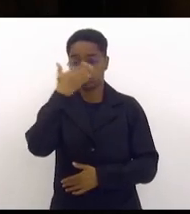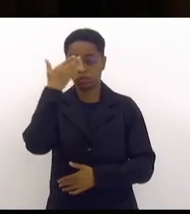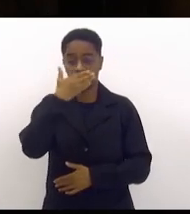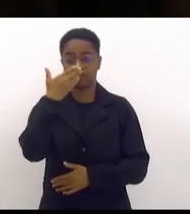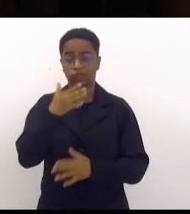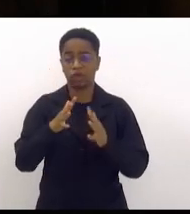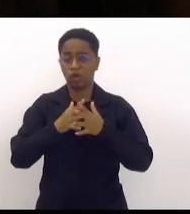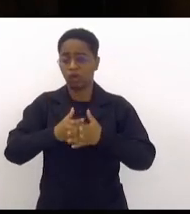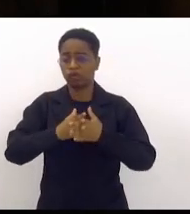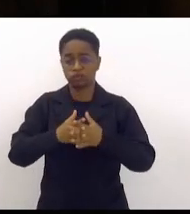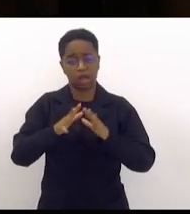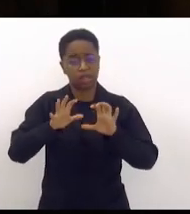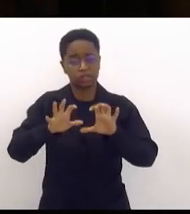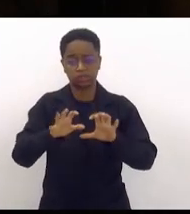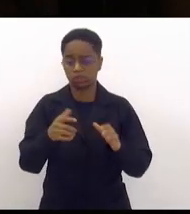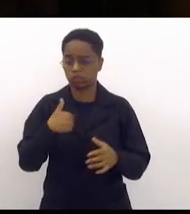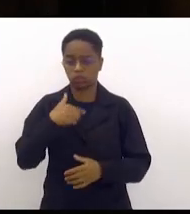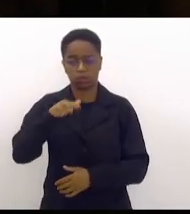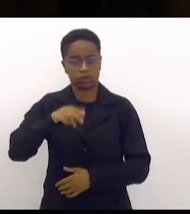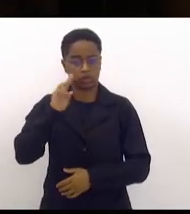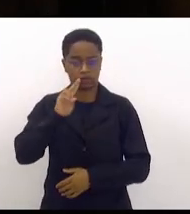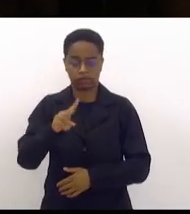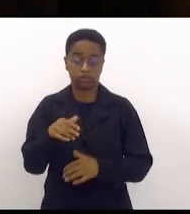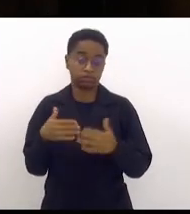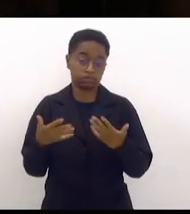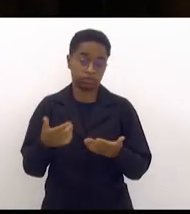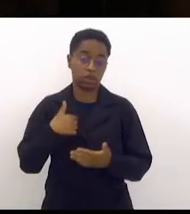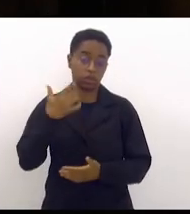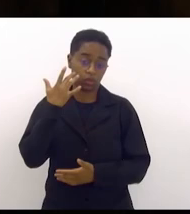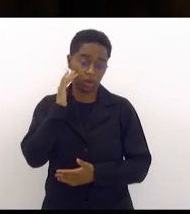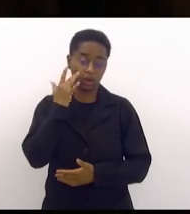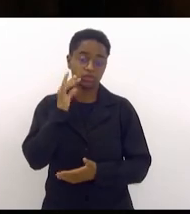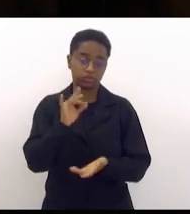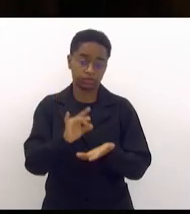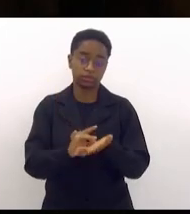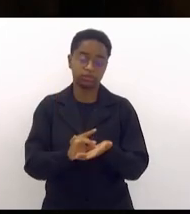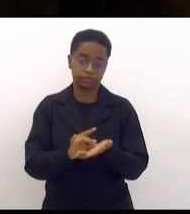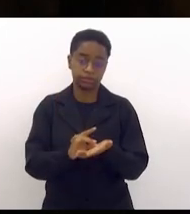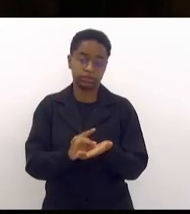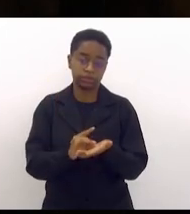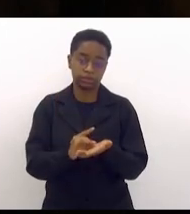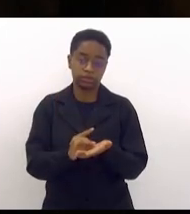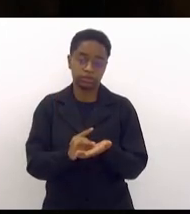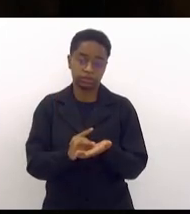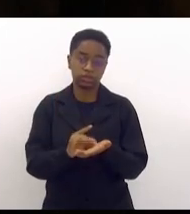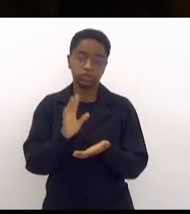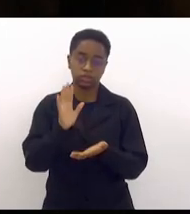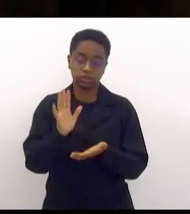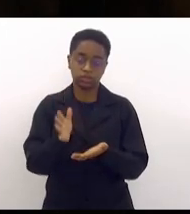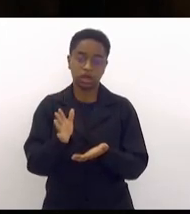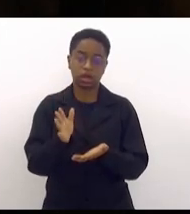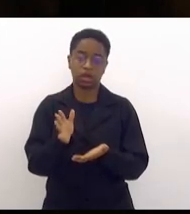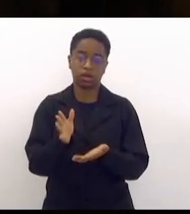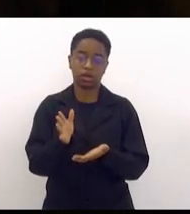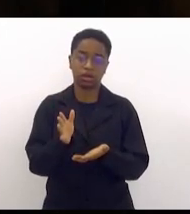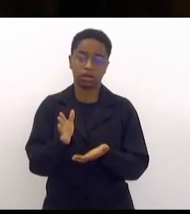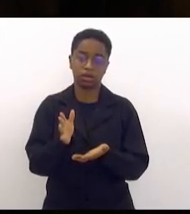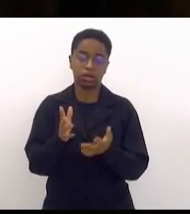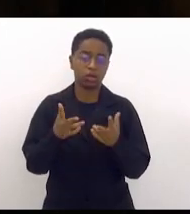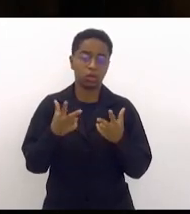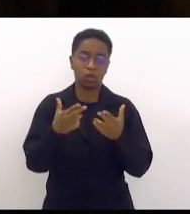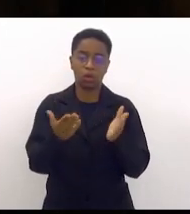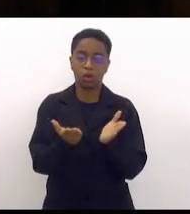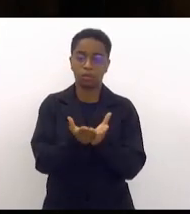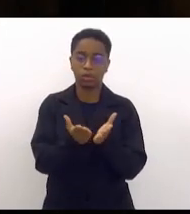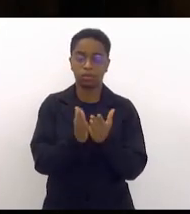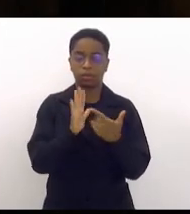confusão na minha vida eu acho que isso deve estar efetivamente já a prática da Bíblia porque